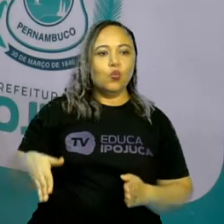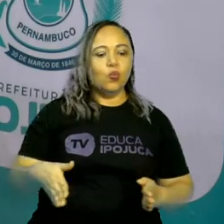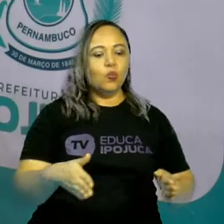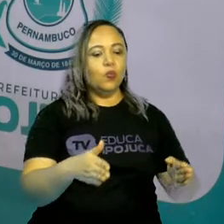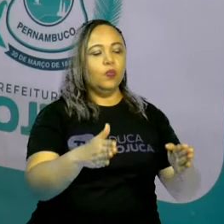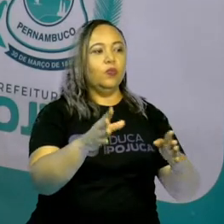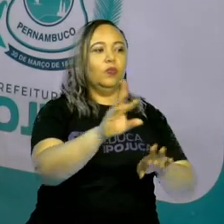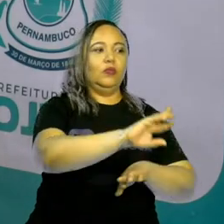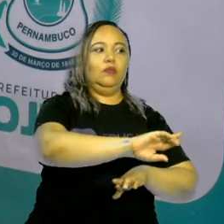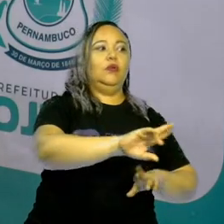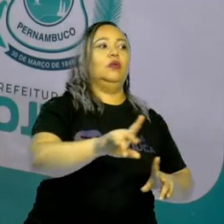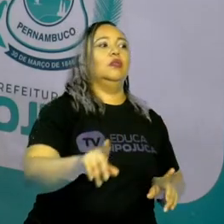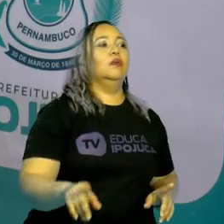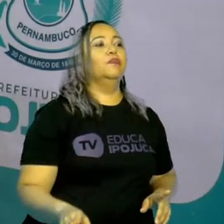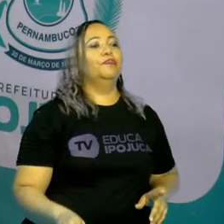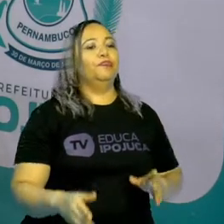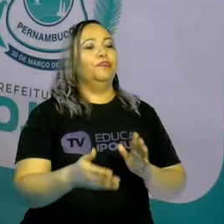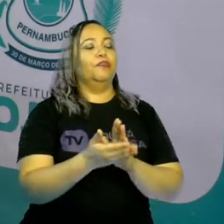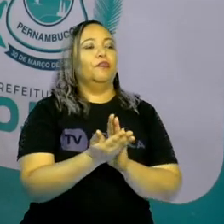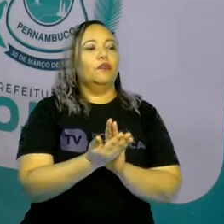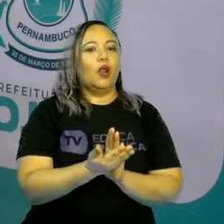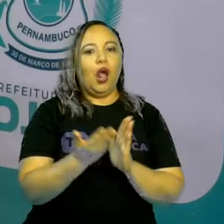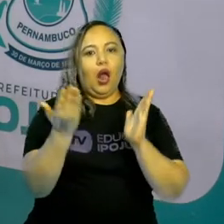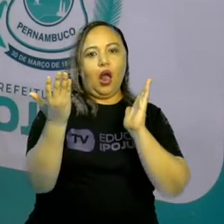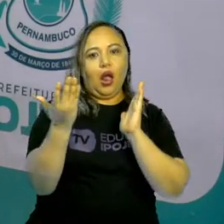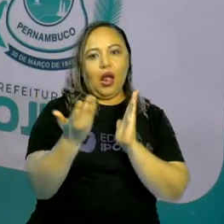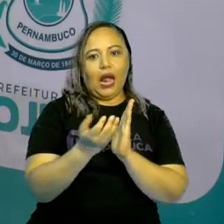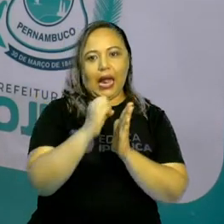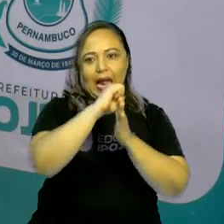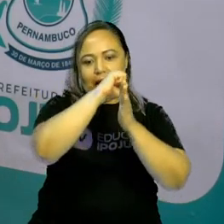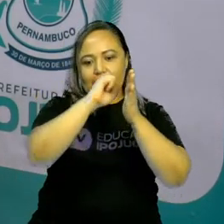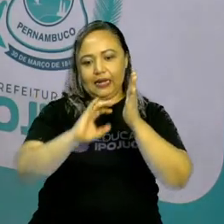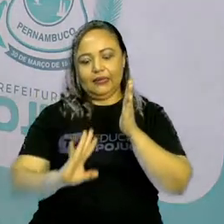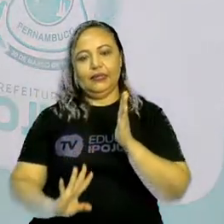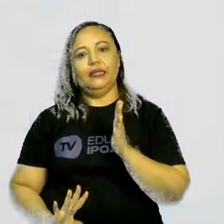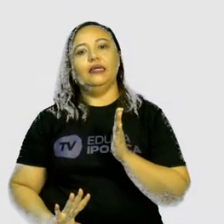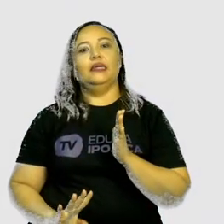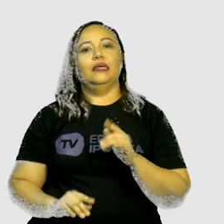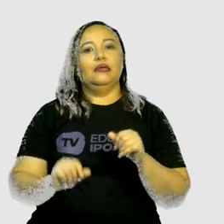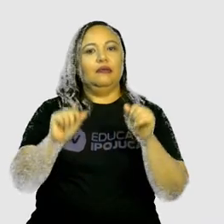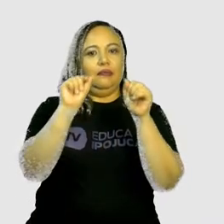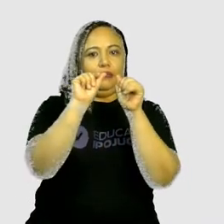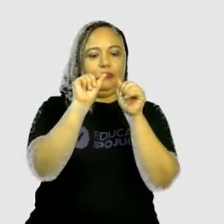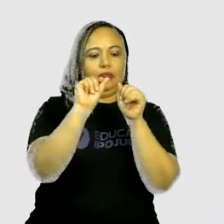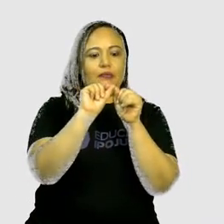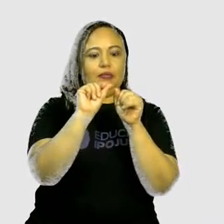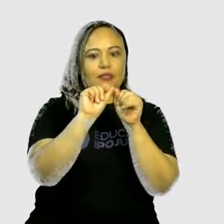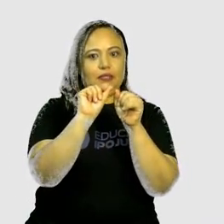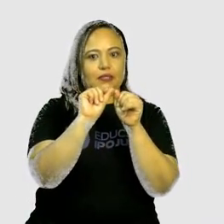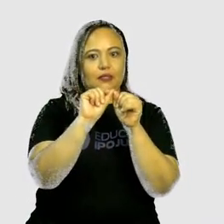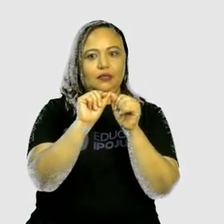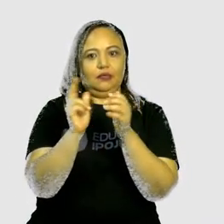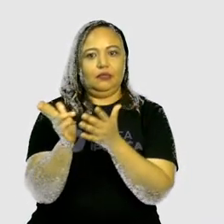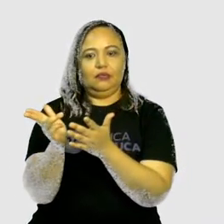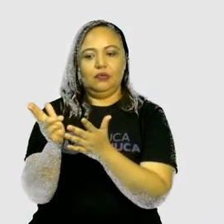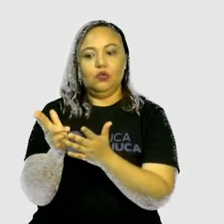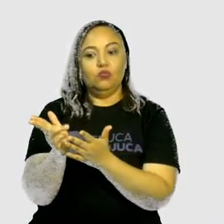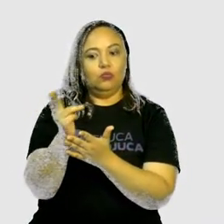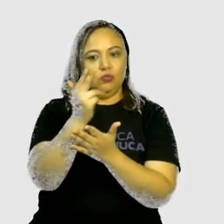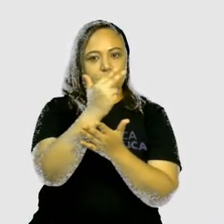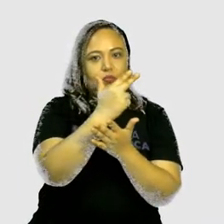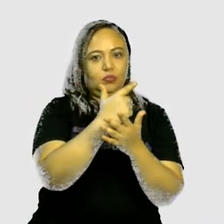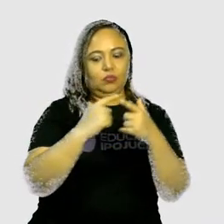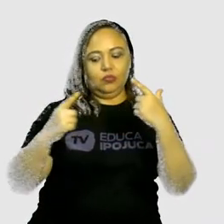Que é bem diferente. Então, a nossa atividade é, faça um belo desenho do lugar onde você vive.